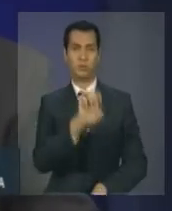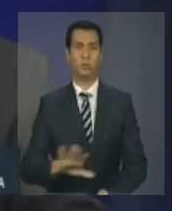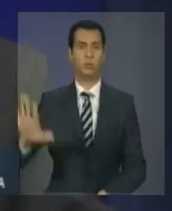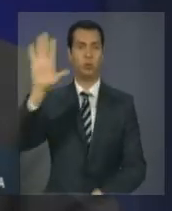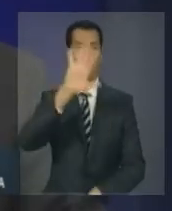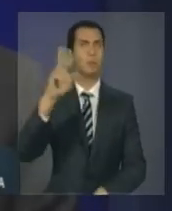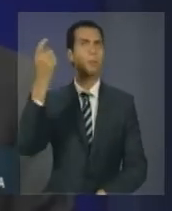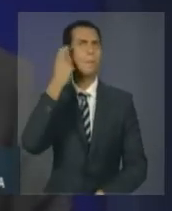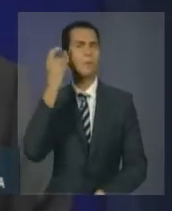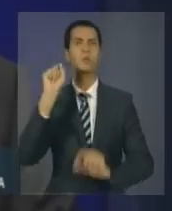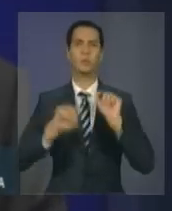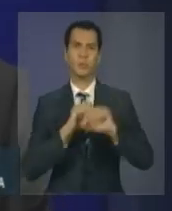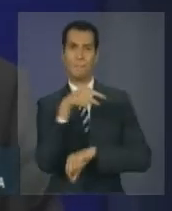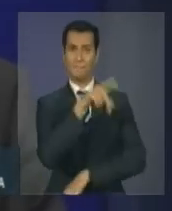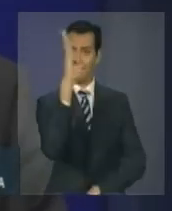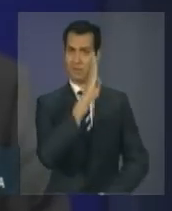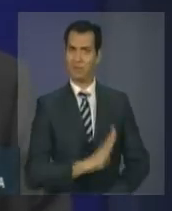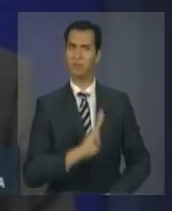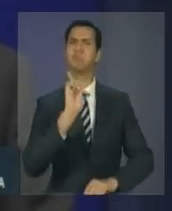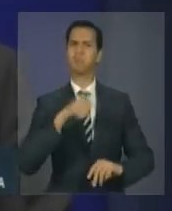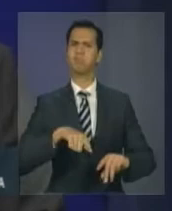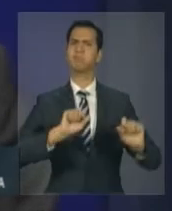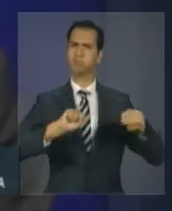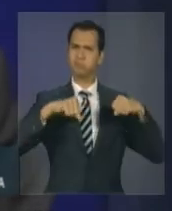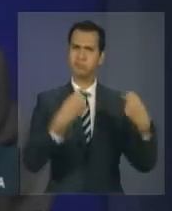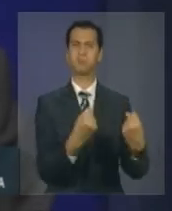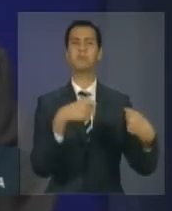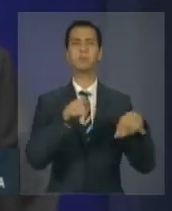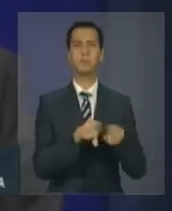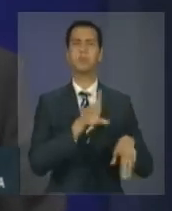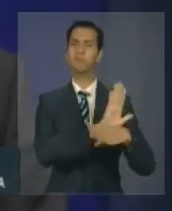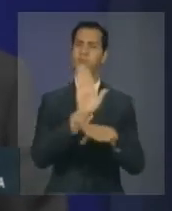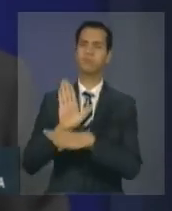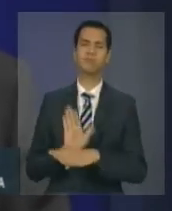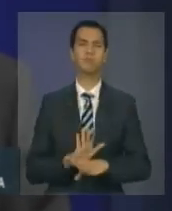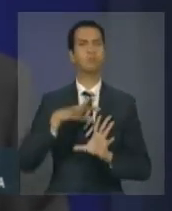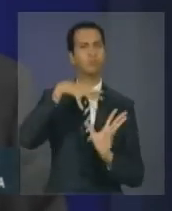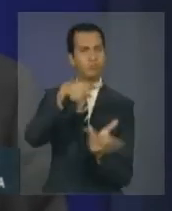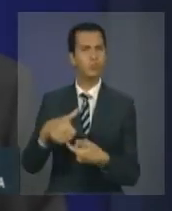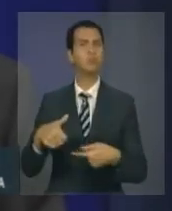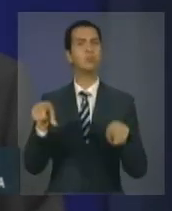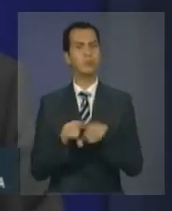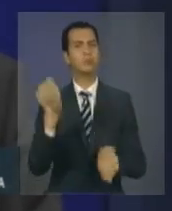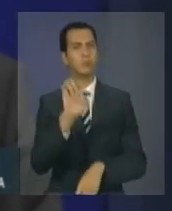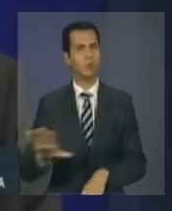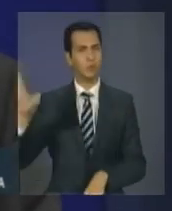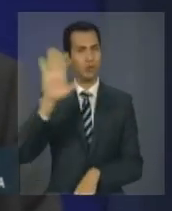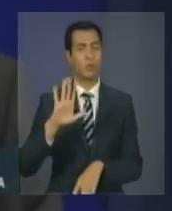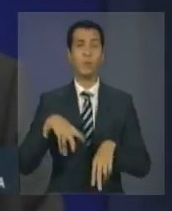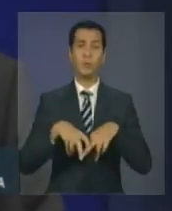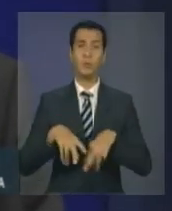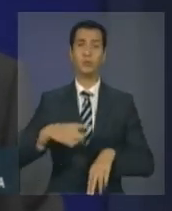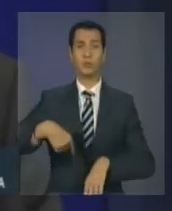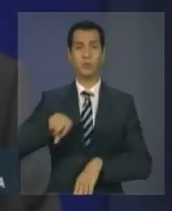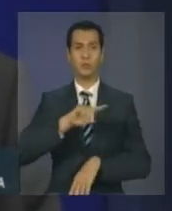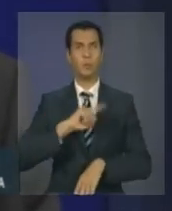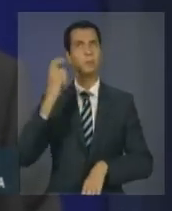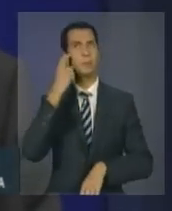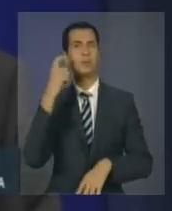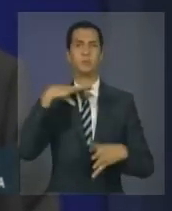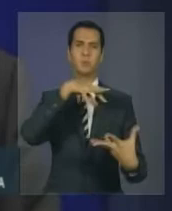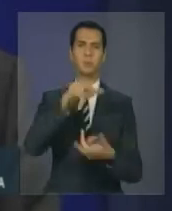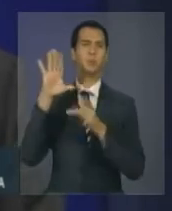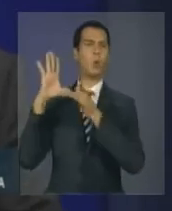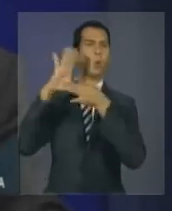como potência, como a mais-valia para a Europa e para o mundo. Neste contexto internacional em grande transformação,